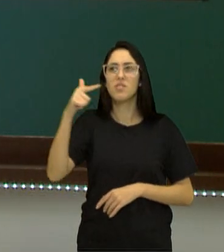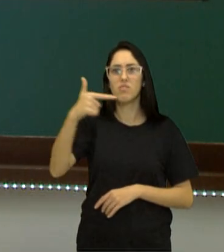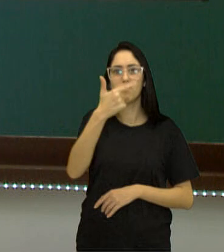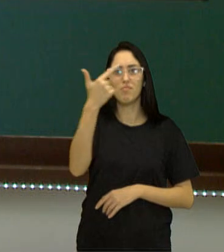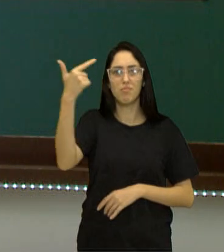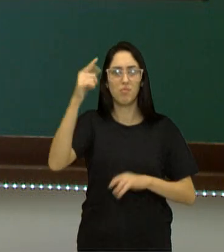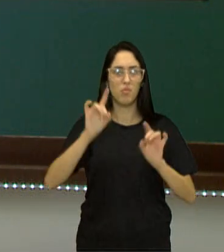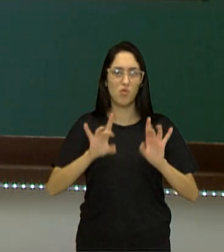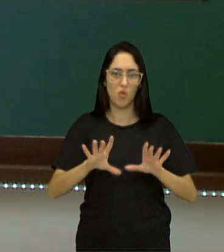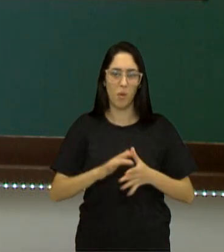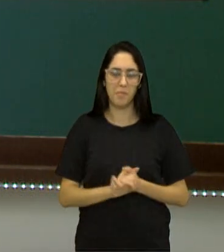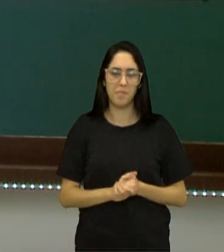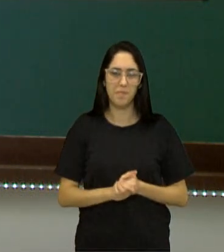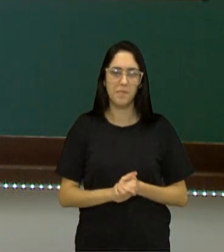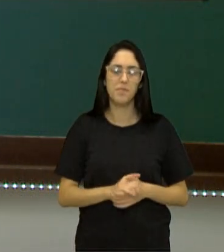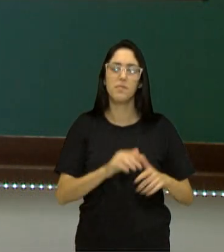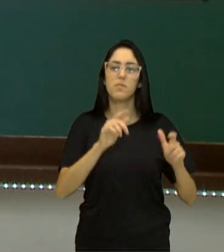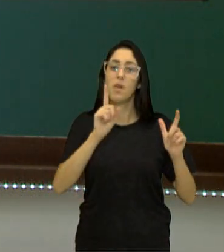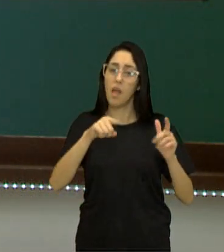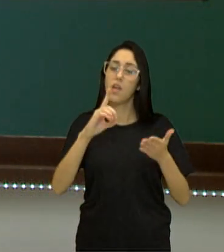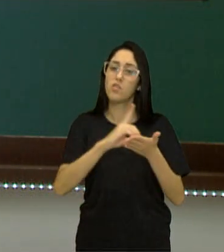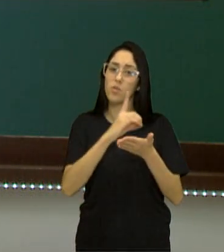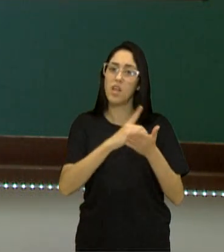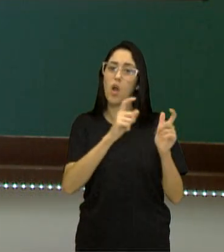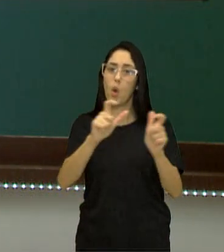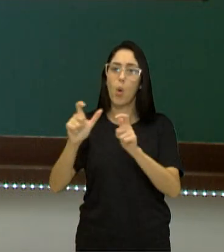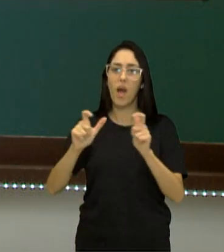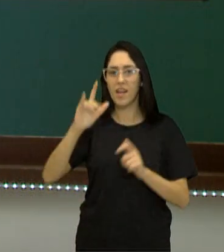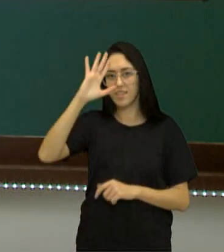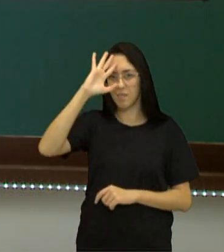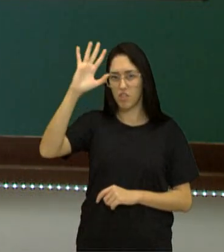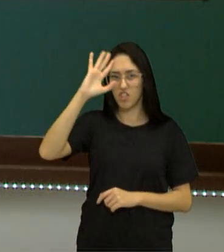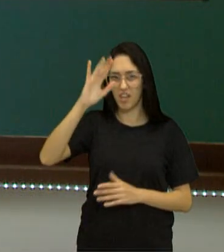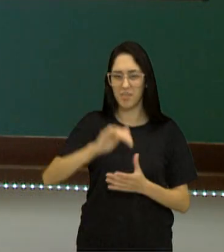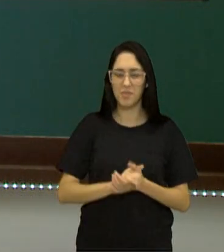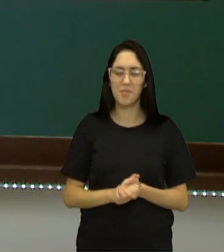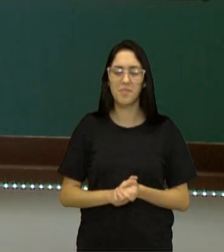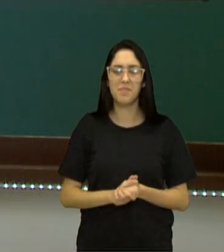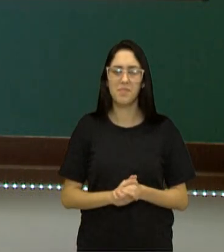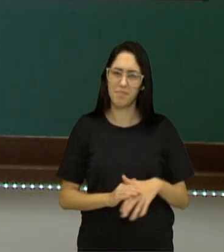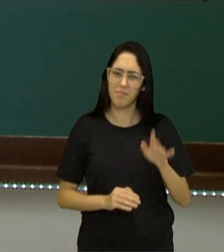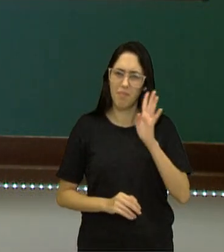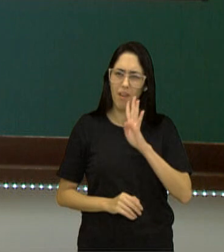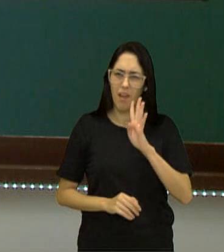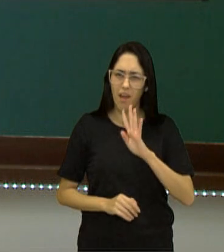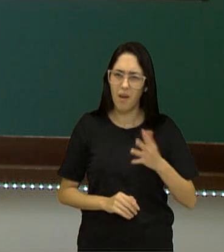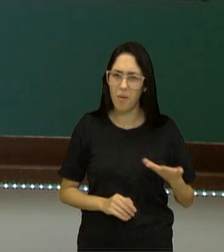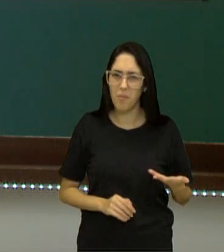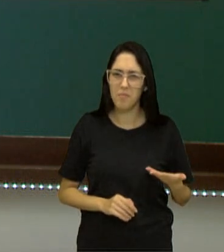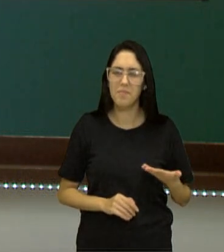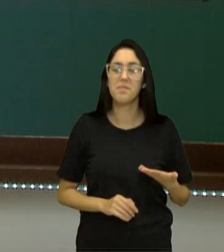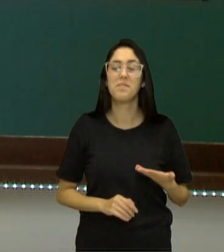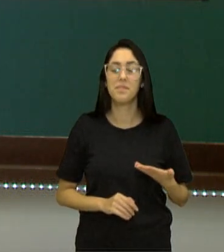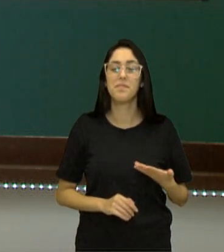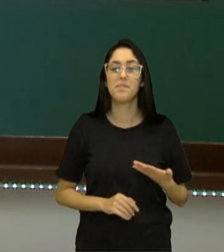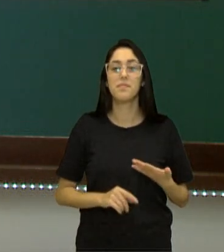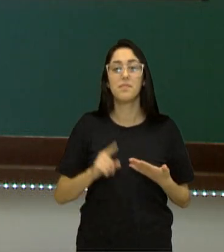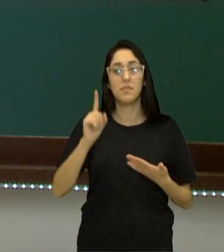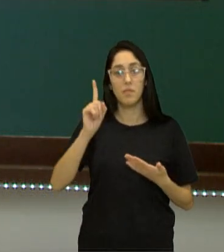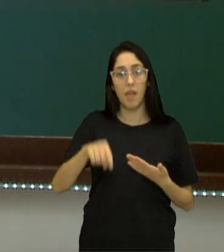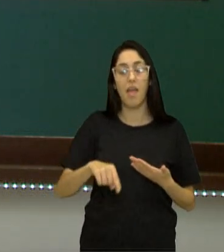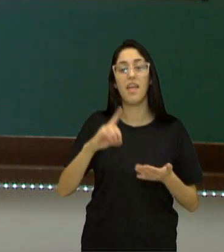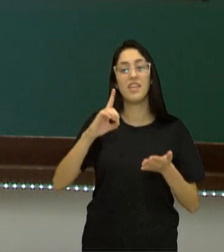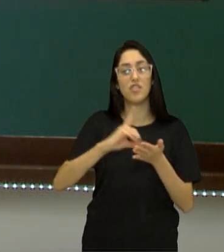Dicionário de lugares imaginários. Legal, né? Vocês viram, então, aqui esse dicionário?